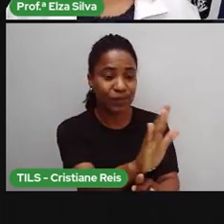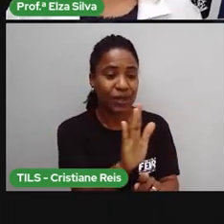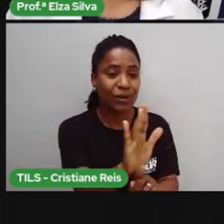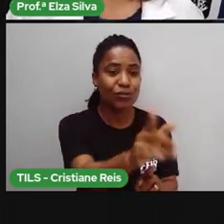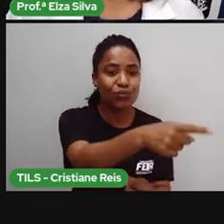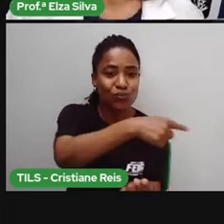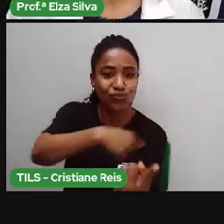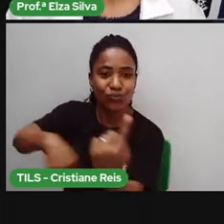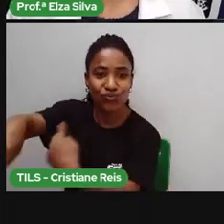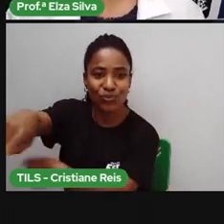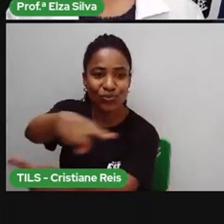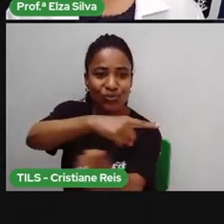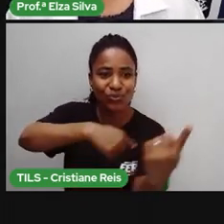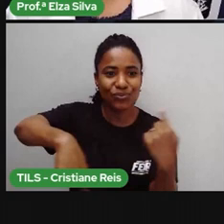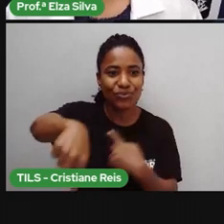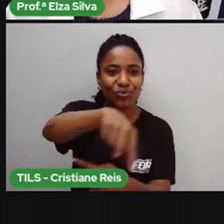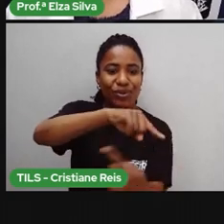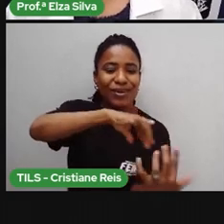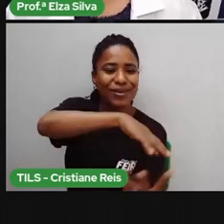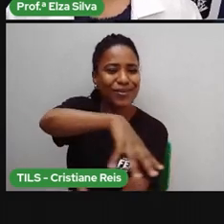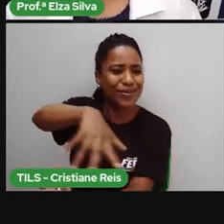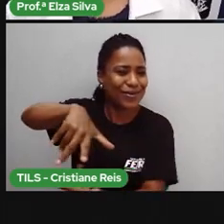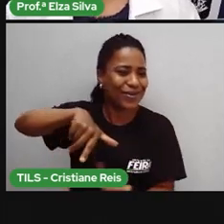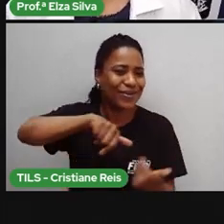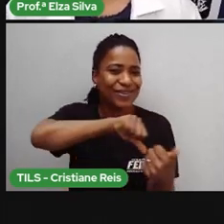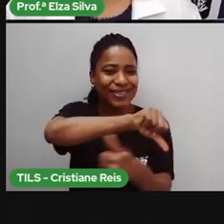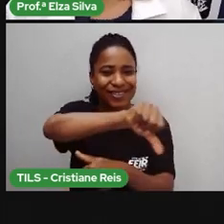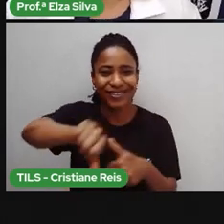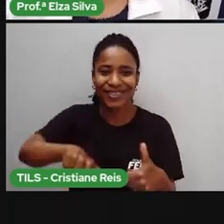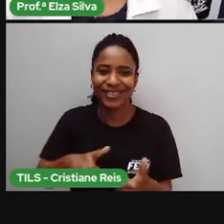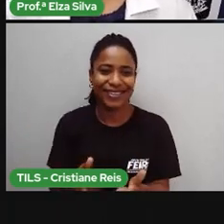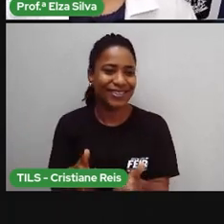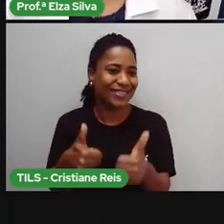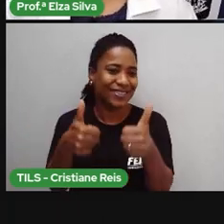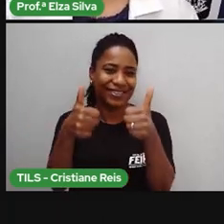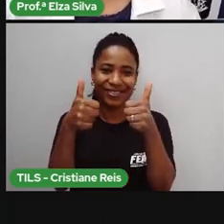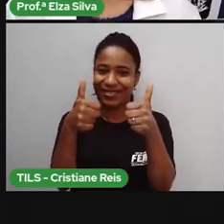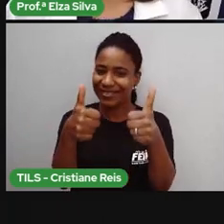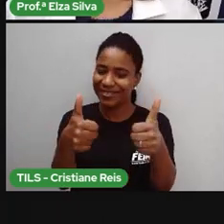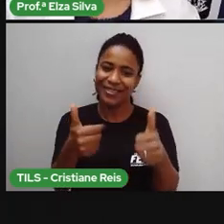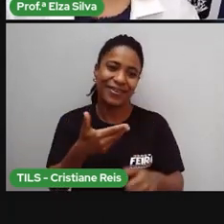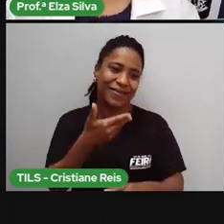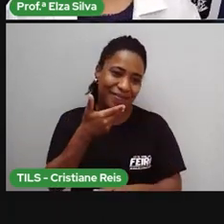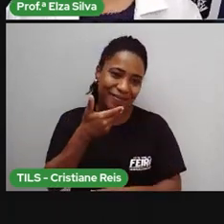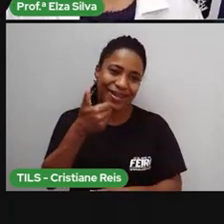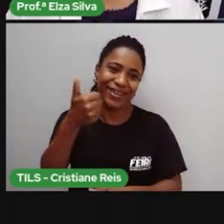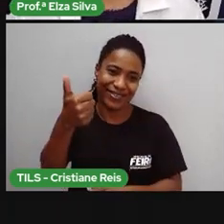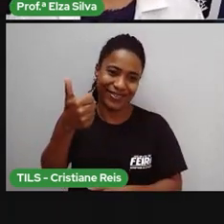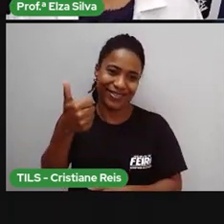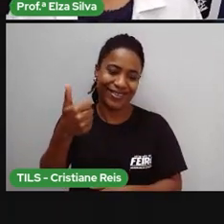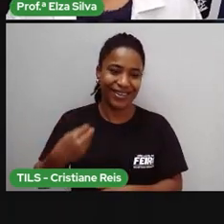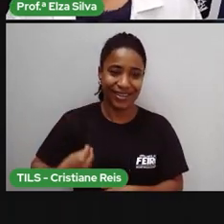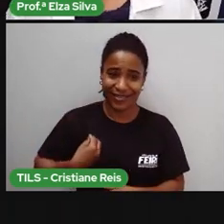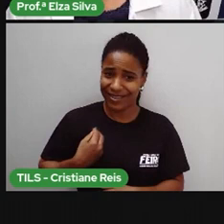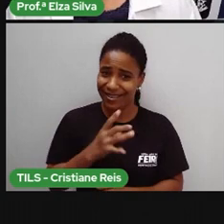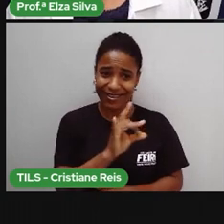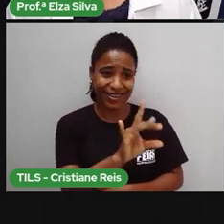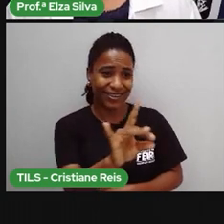o é que acontece? Nós conseguimos operar a mudança no mundo, a mudança em nossas vidas.